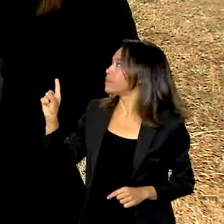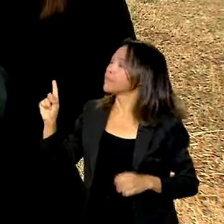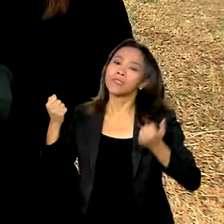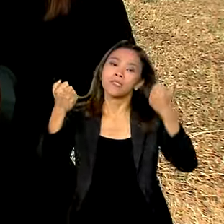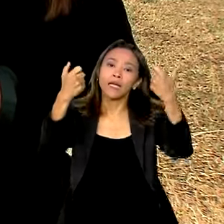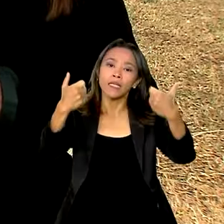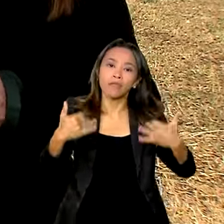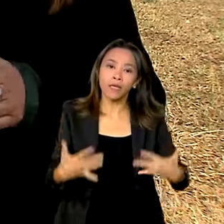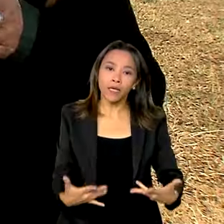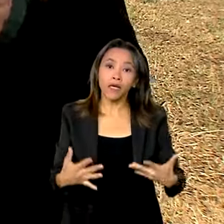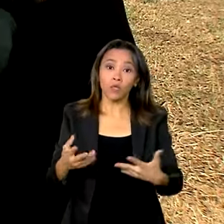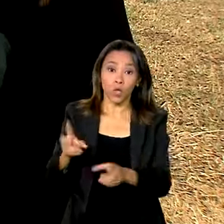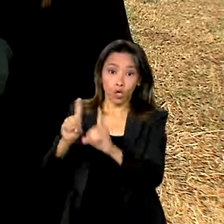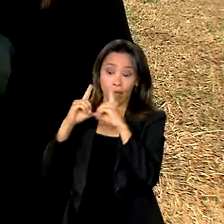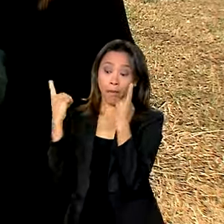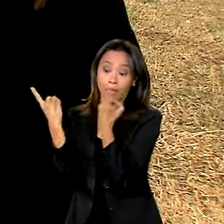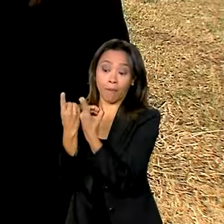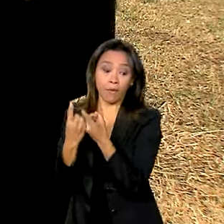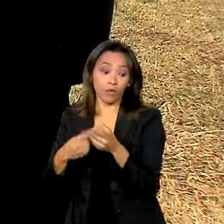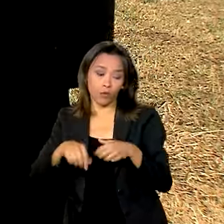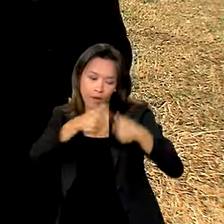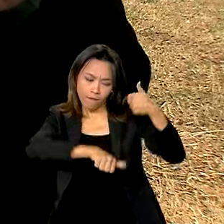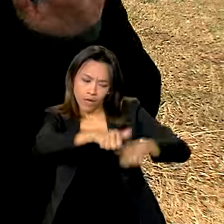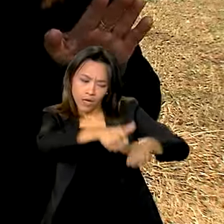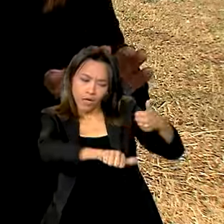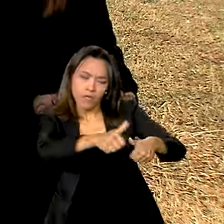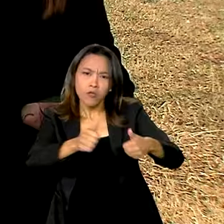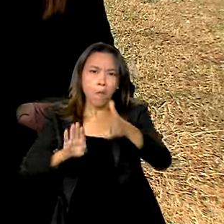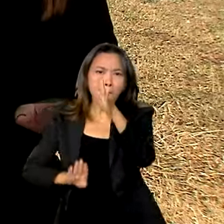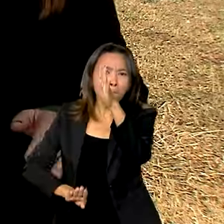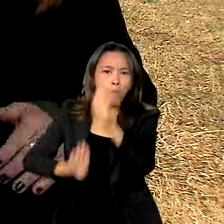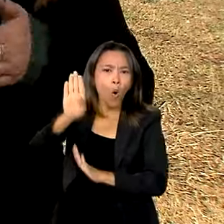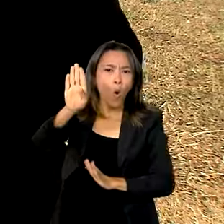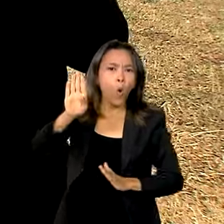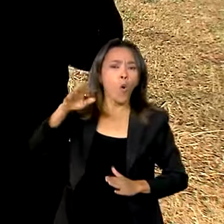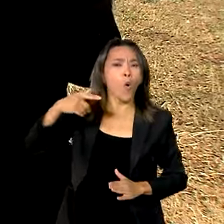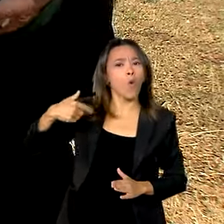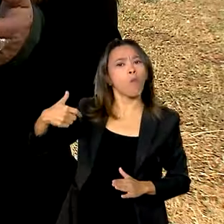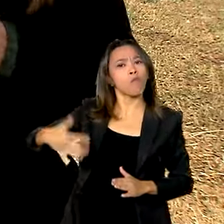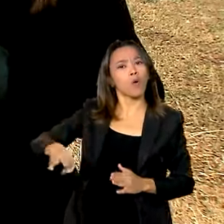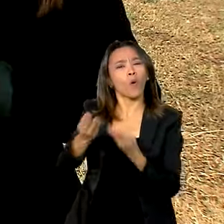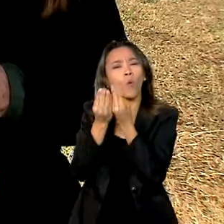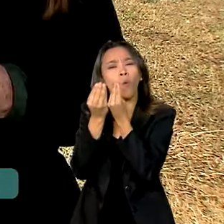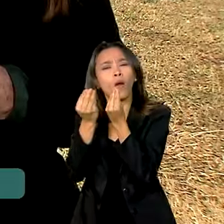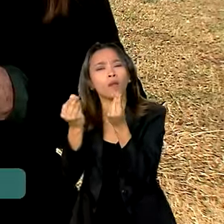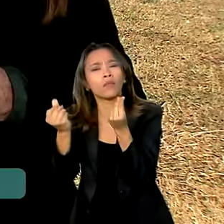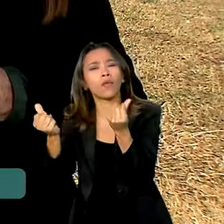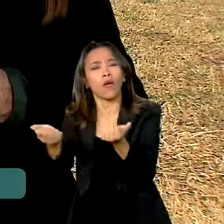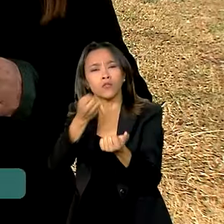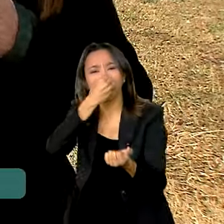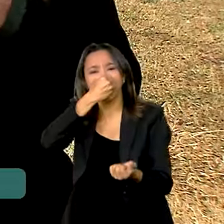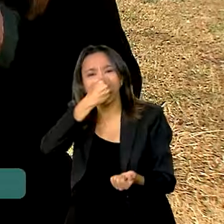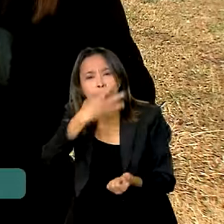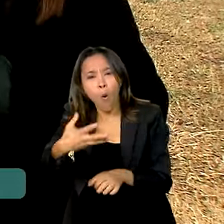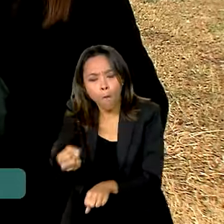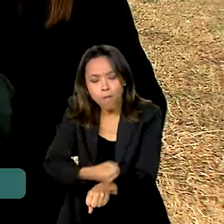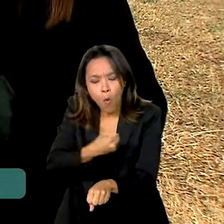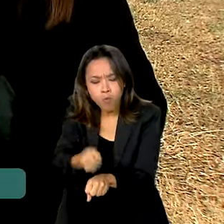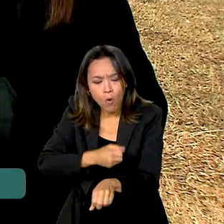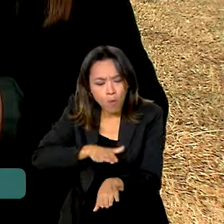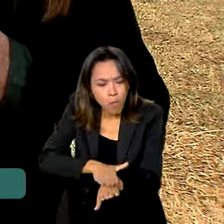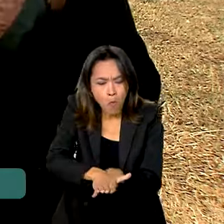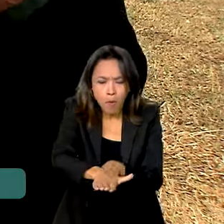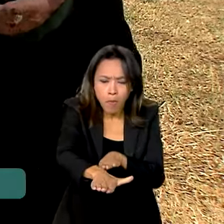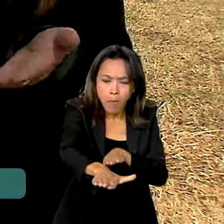manutenção do DENIT bateu recorde da melhor proporção de qualidade da malha rodoviária federal no